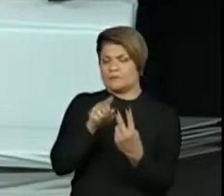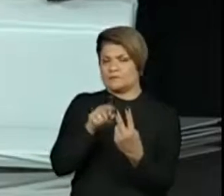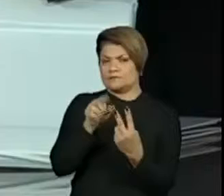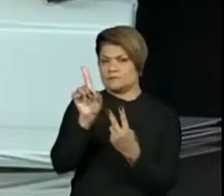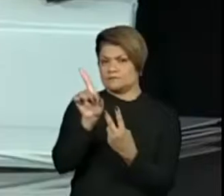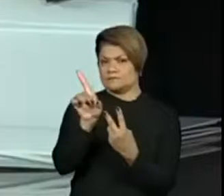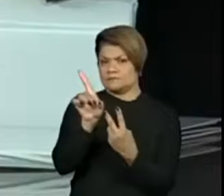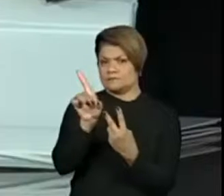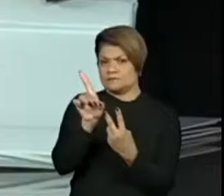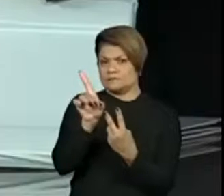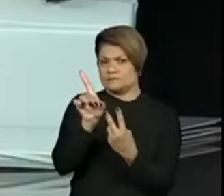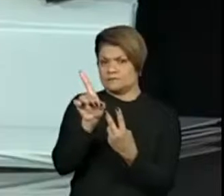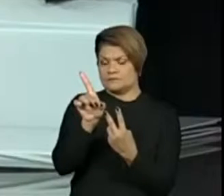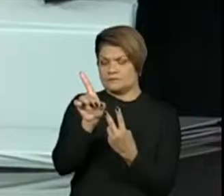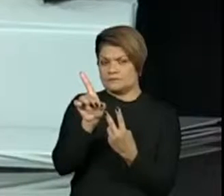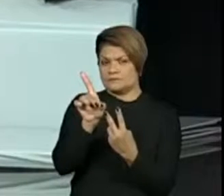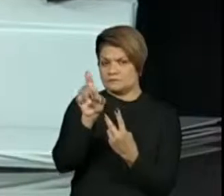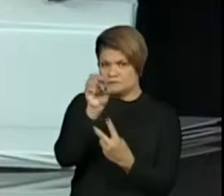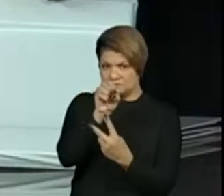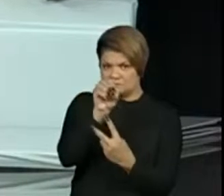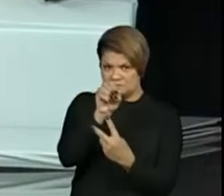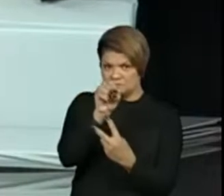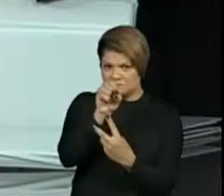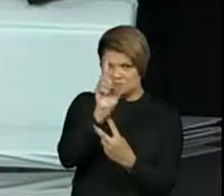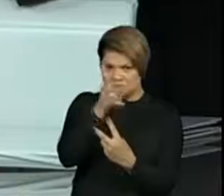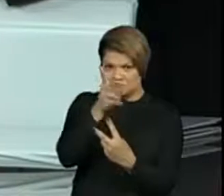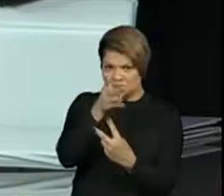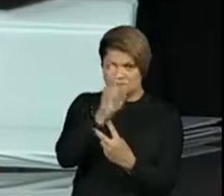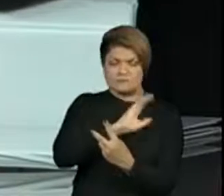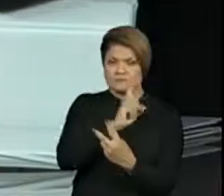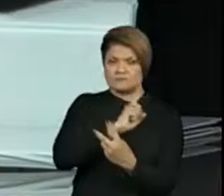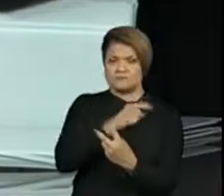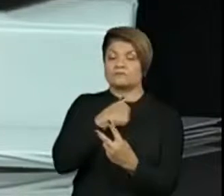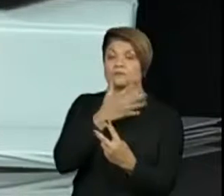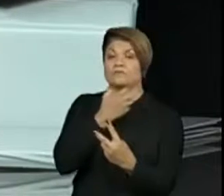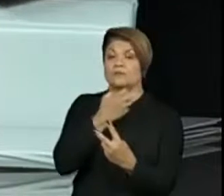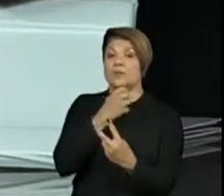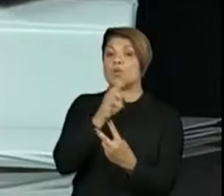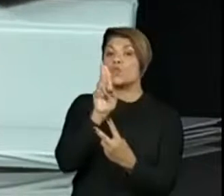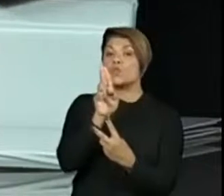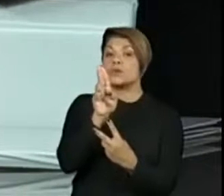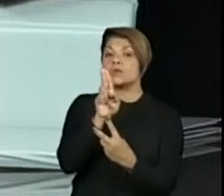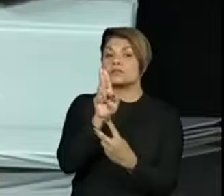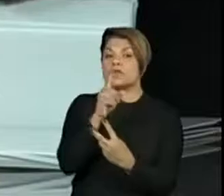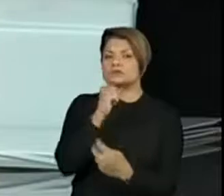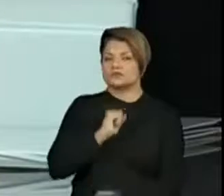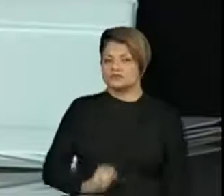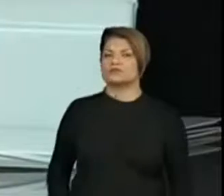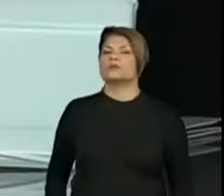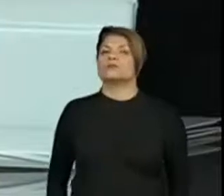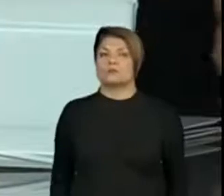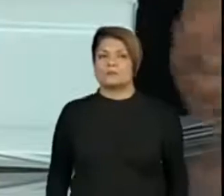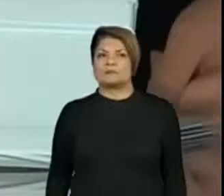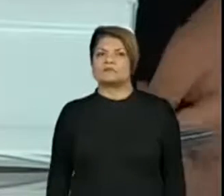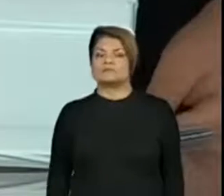continua o zero, porque não vai ficar apenas duas dezenas. Mas tem também duas unidades. Então,